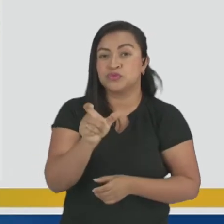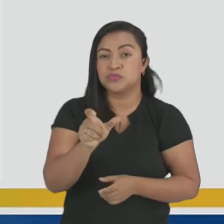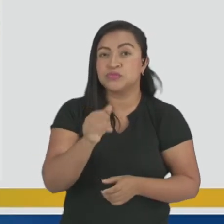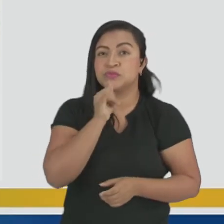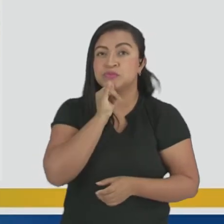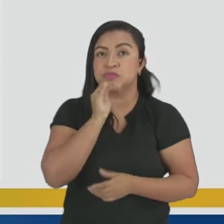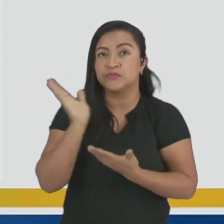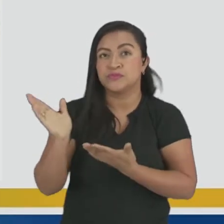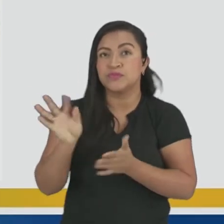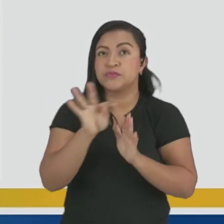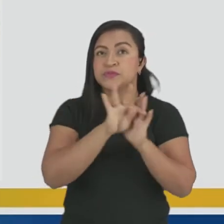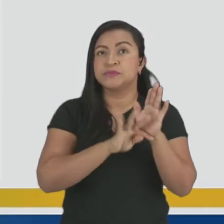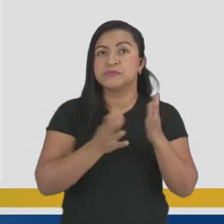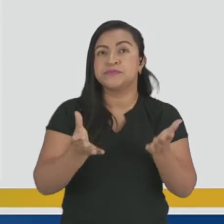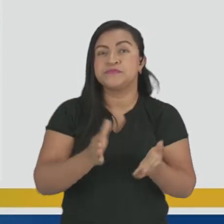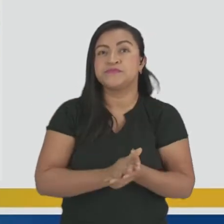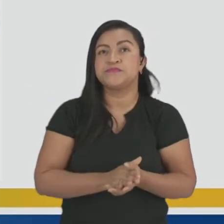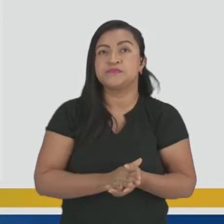Então, pra leitura. Começa assim, ó.